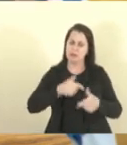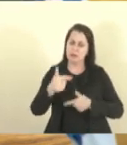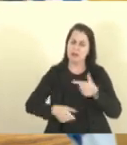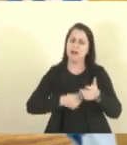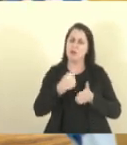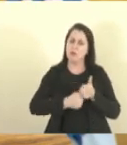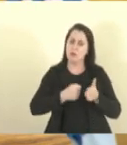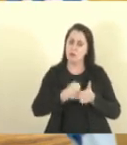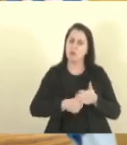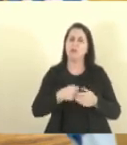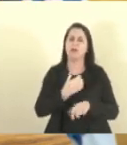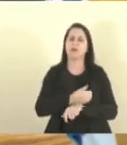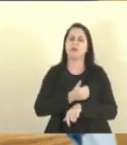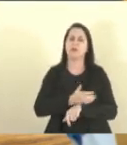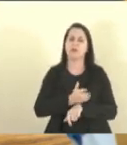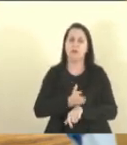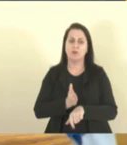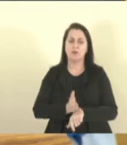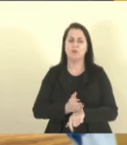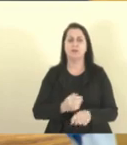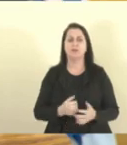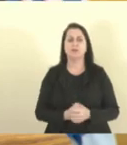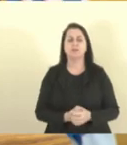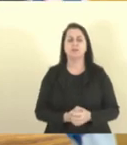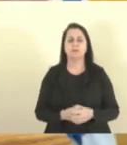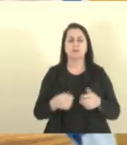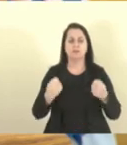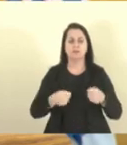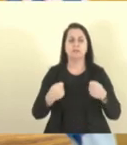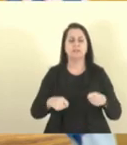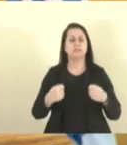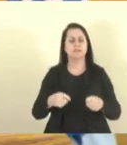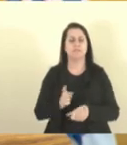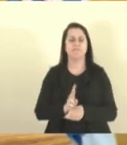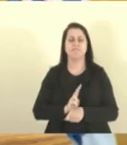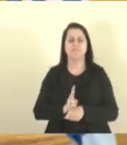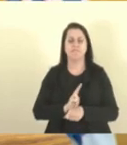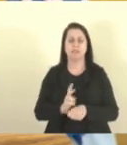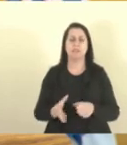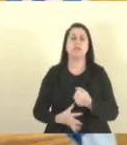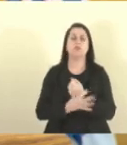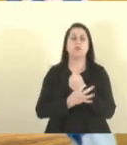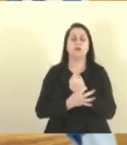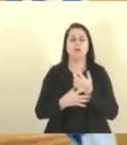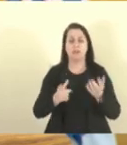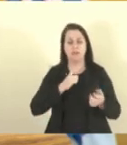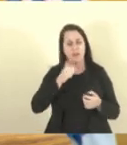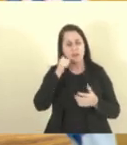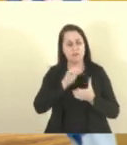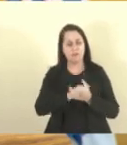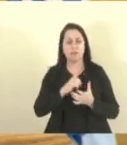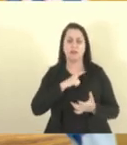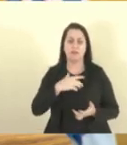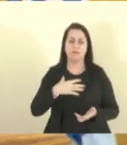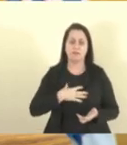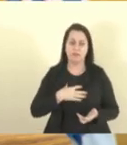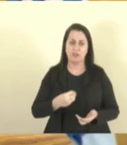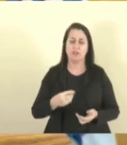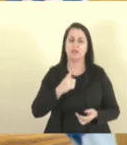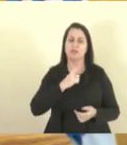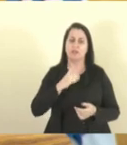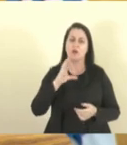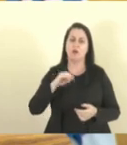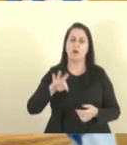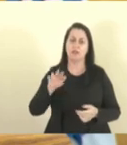toda hora tem que estar, a segurança hoje desses homens que tem mulher, tem filho, tem conta a